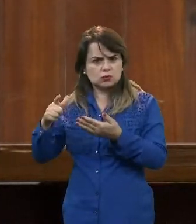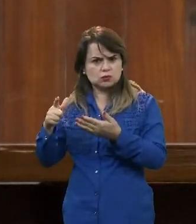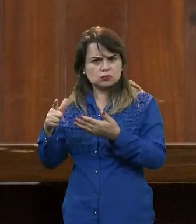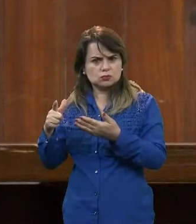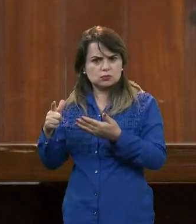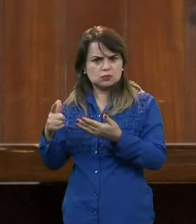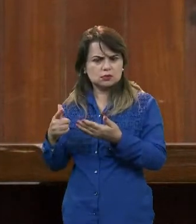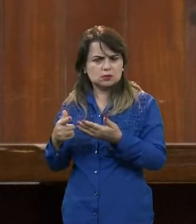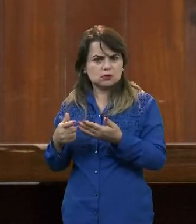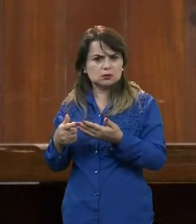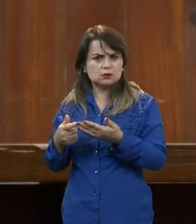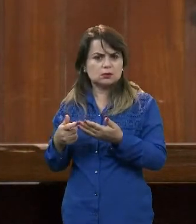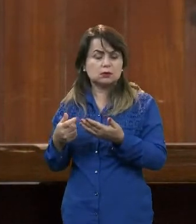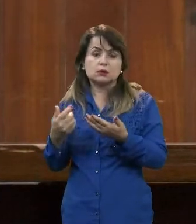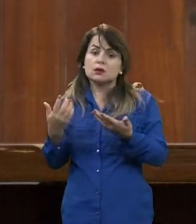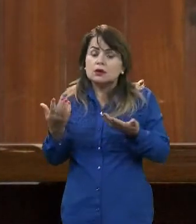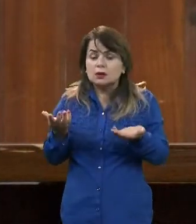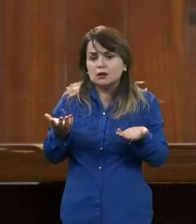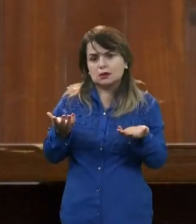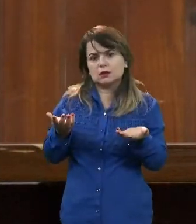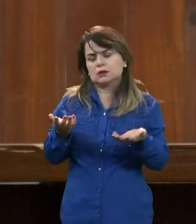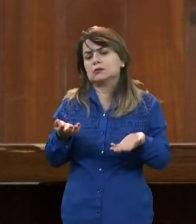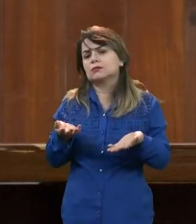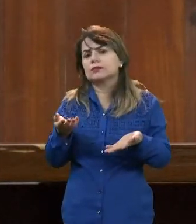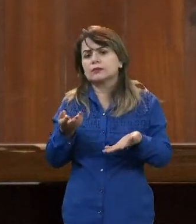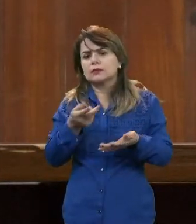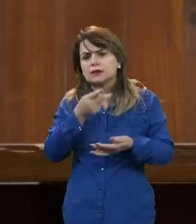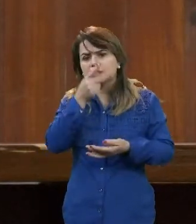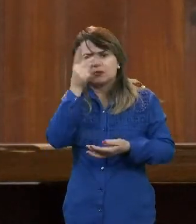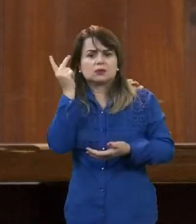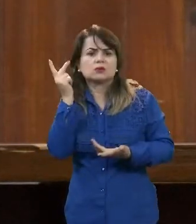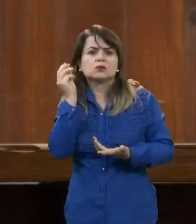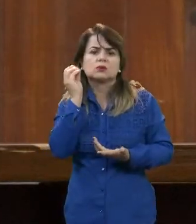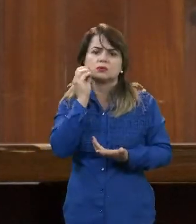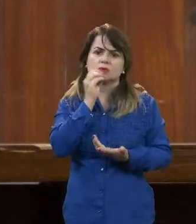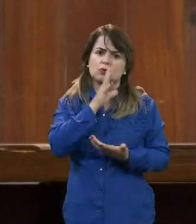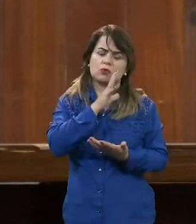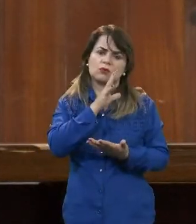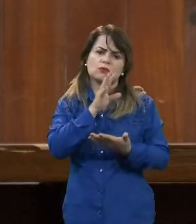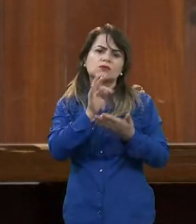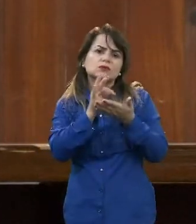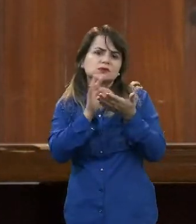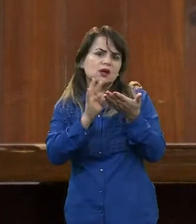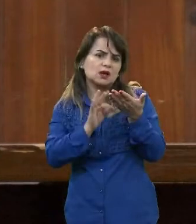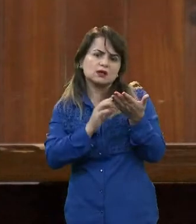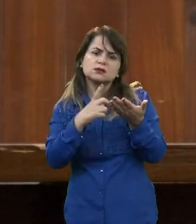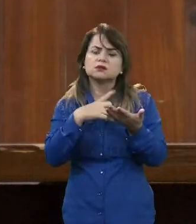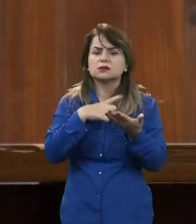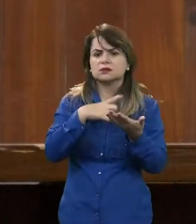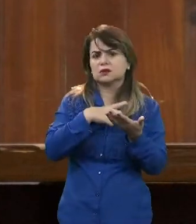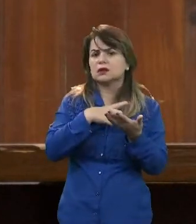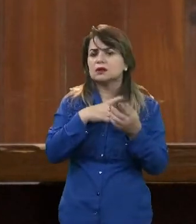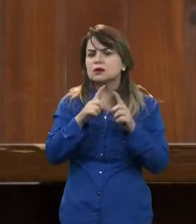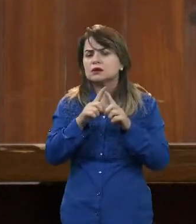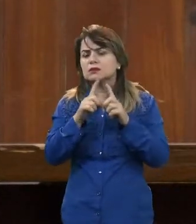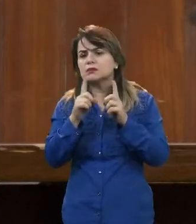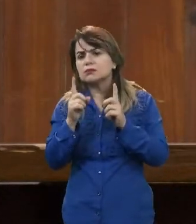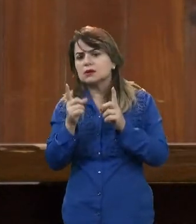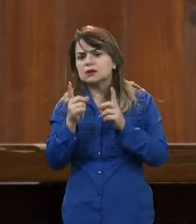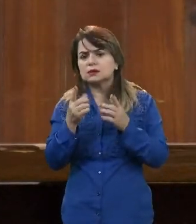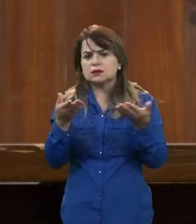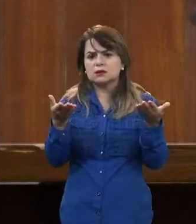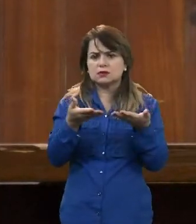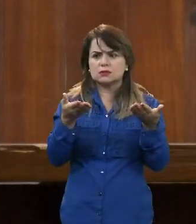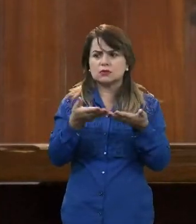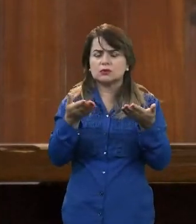É, assim, para os novos, é a taxa que a gente tem praticado. E para os atuais, é muito possivelmente, porque a